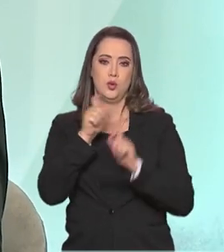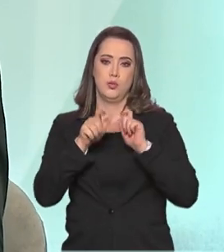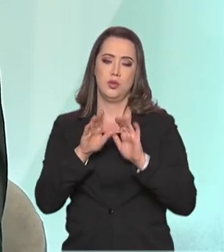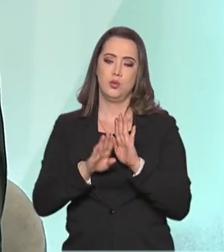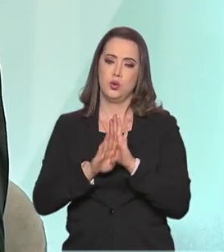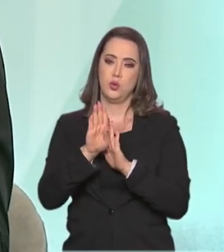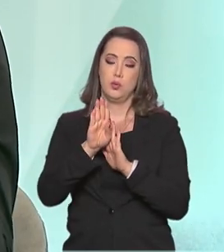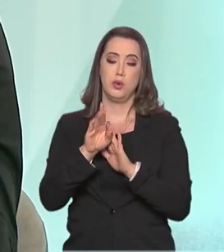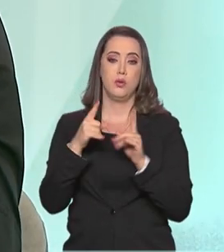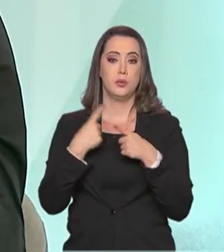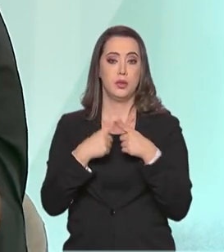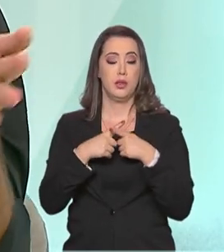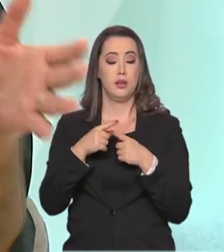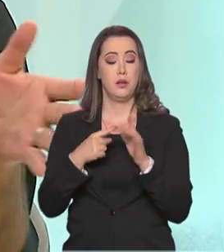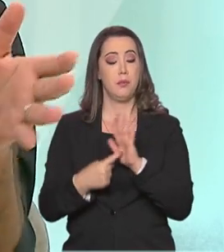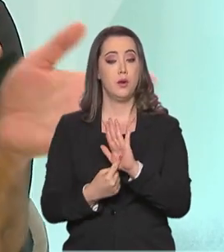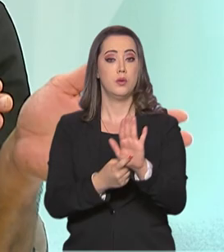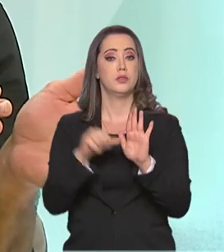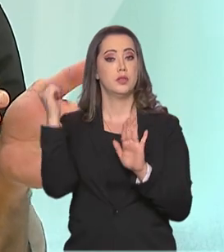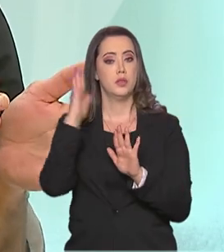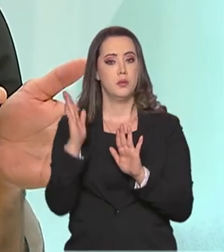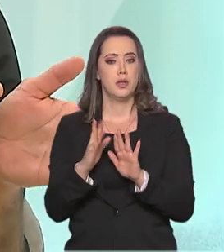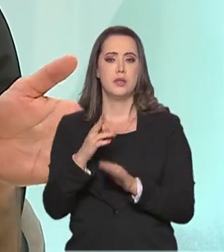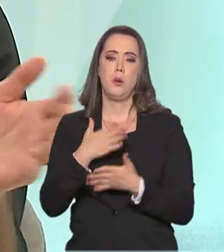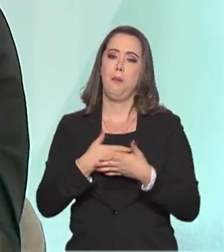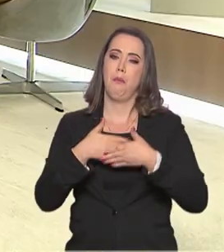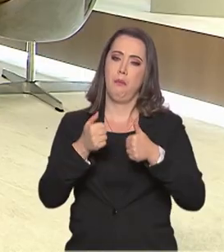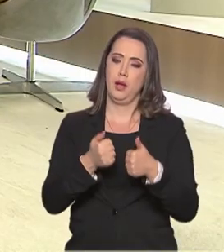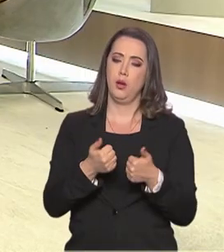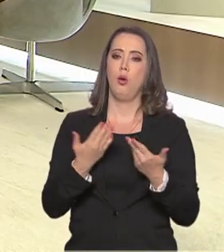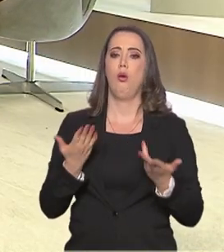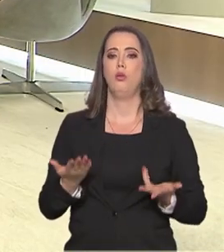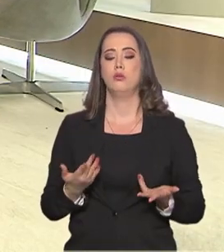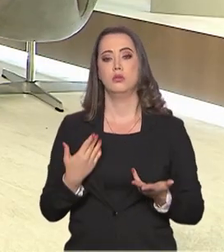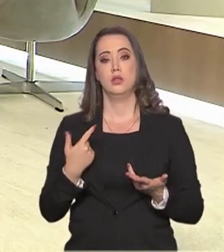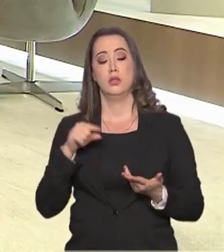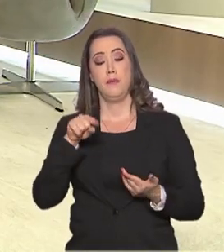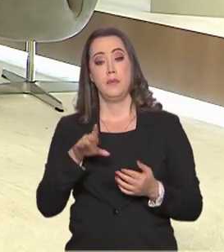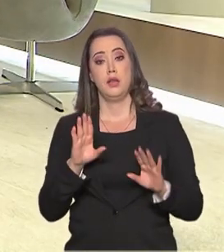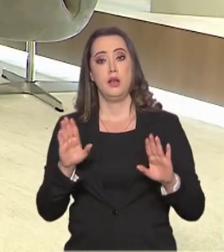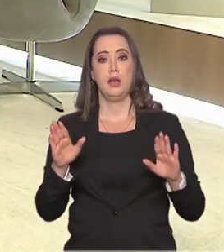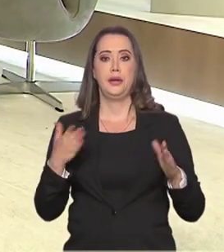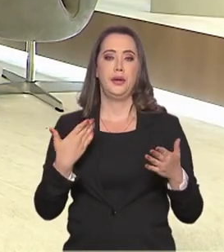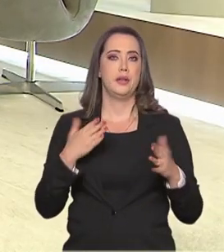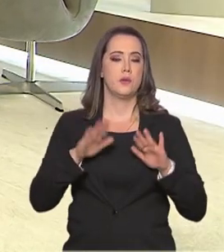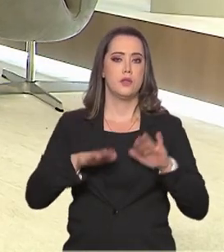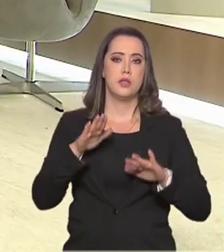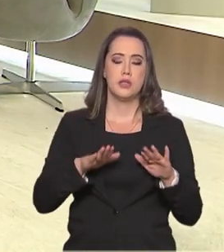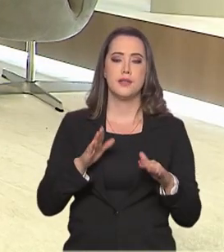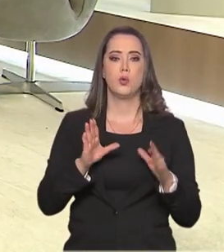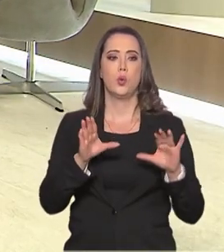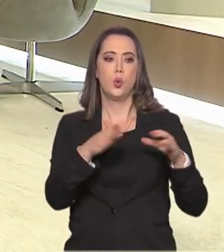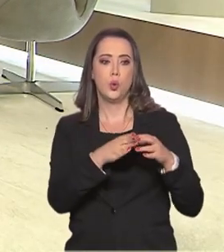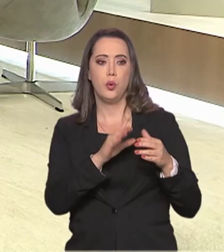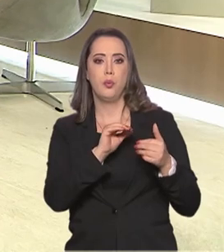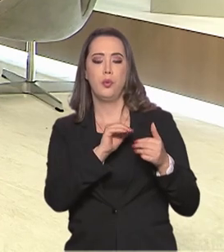quer dizer que o Brasil vem melhorando em seus resultados, em campeonatos mundiais, em campeonatos estudantis,